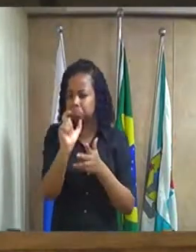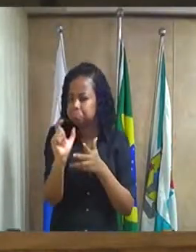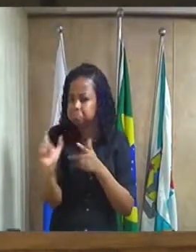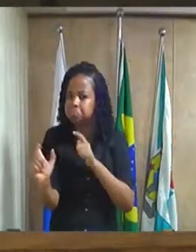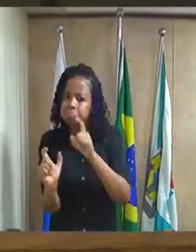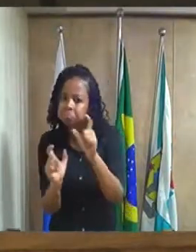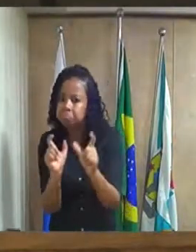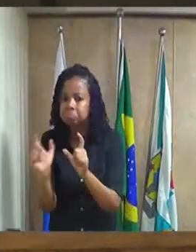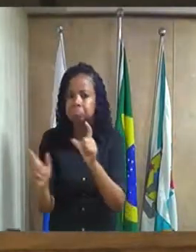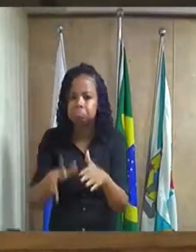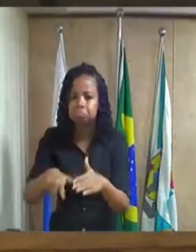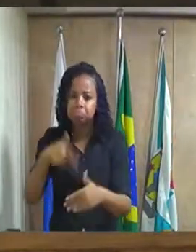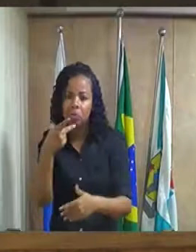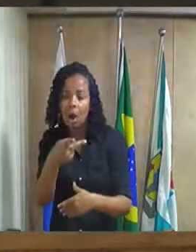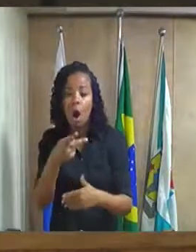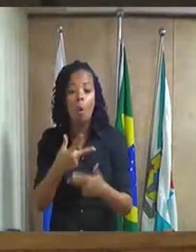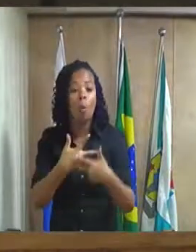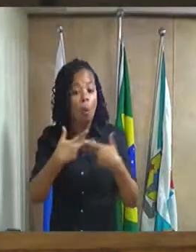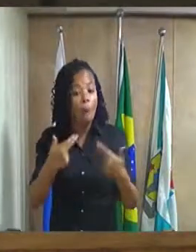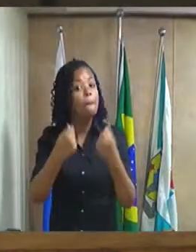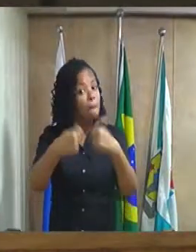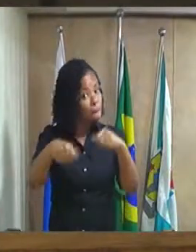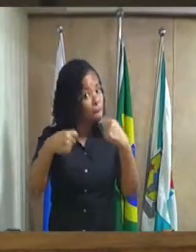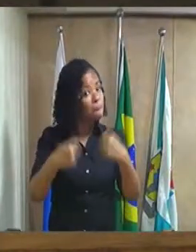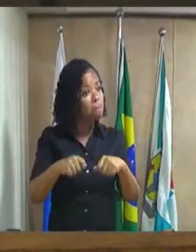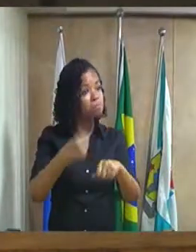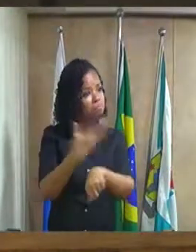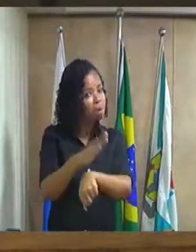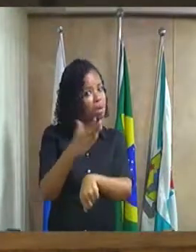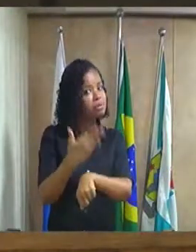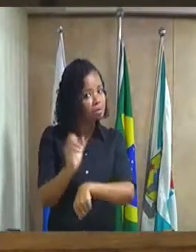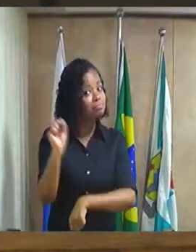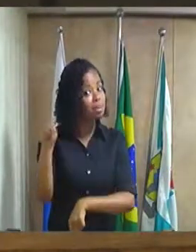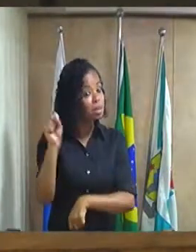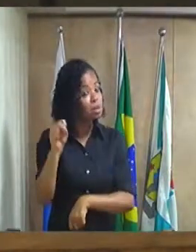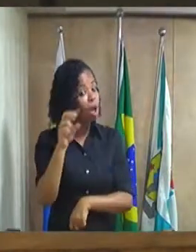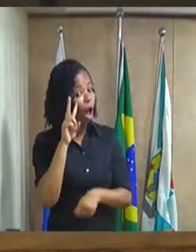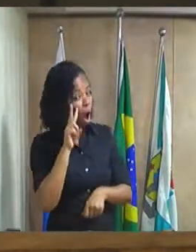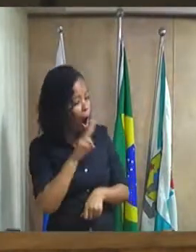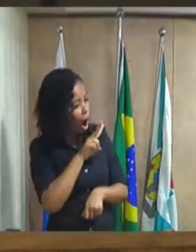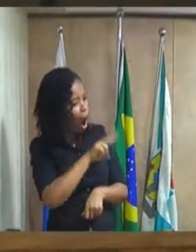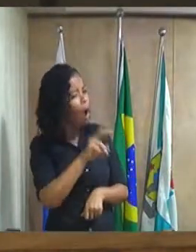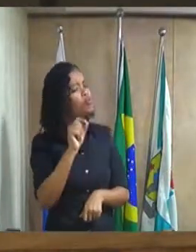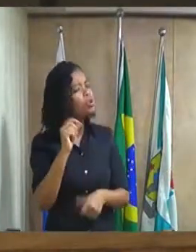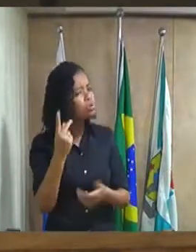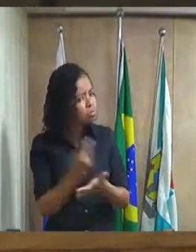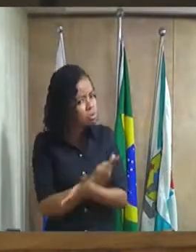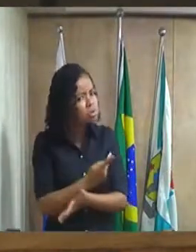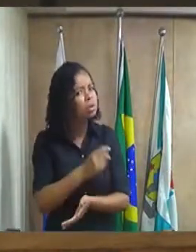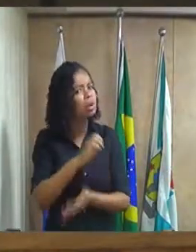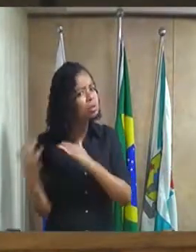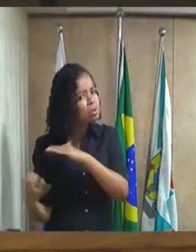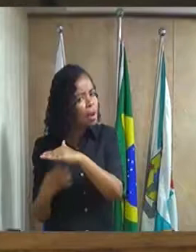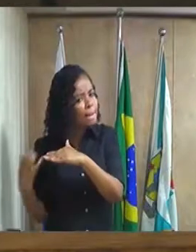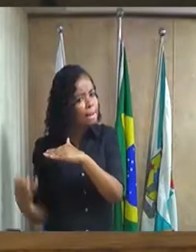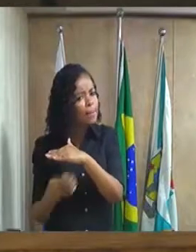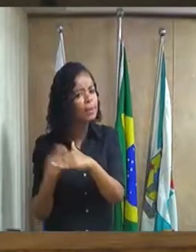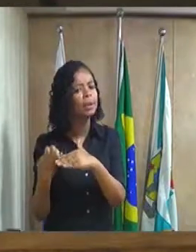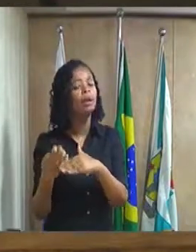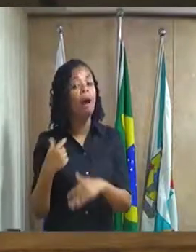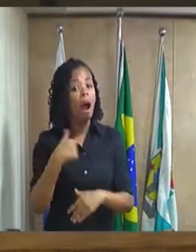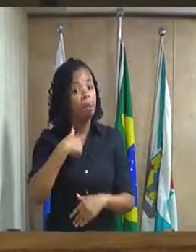coisa que a gente precisa fazer sim observarmos essas empresas eu tenho quase que